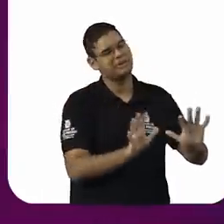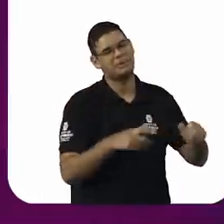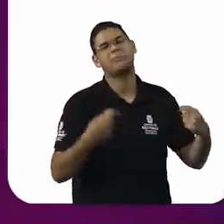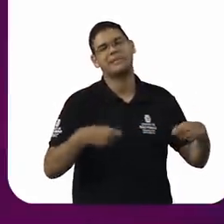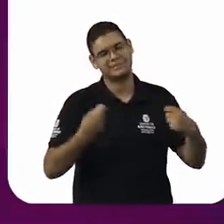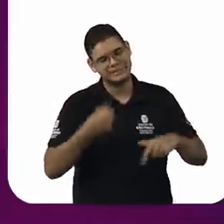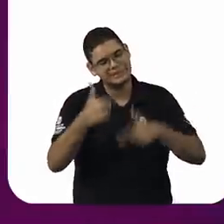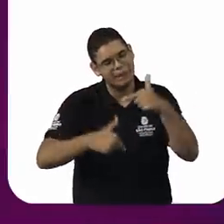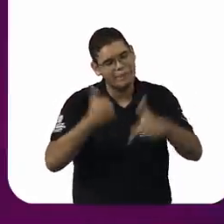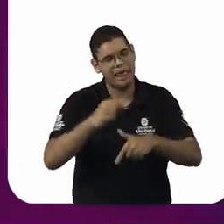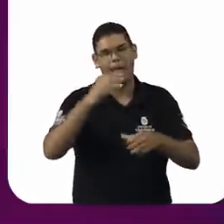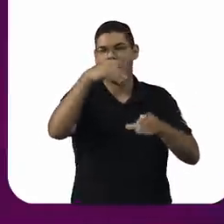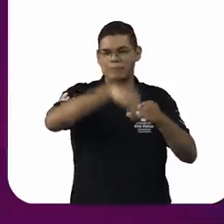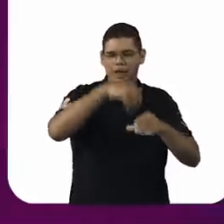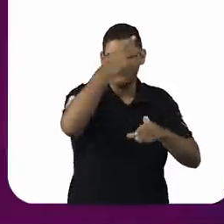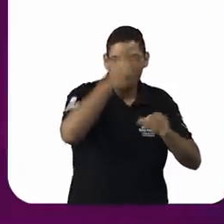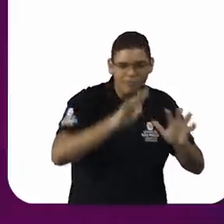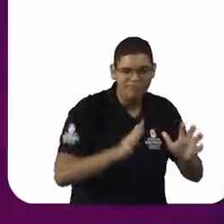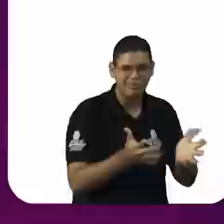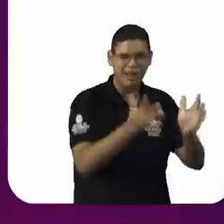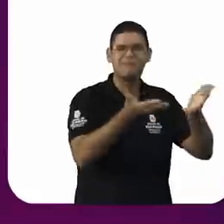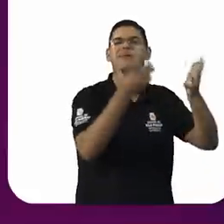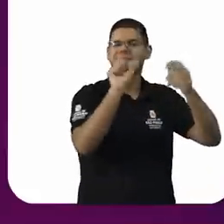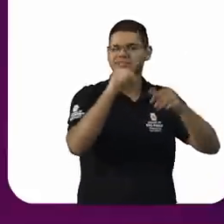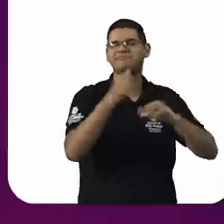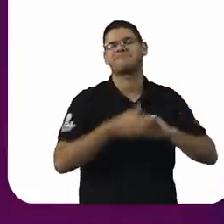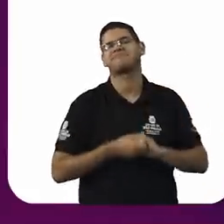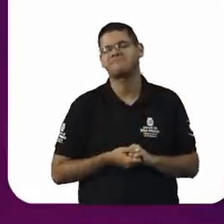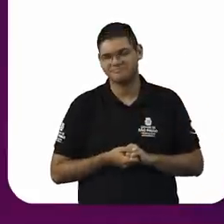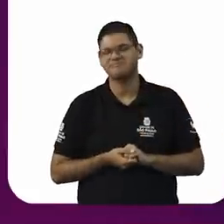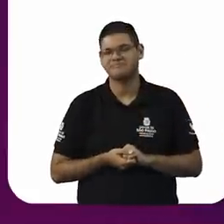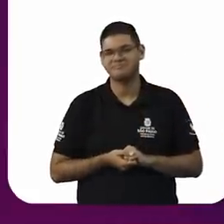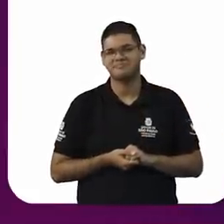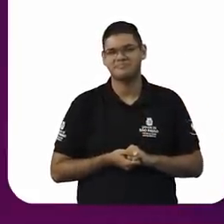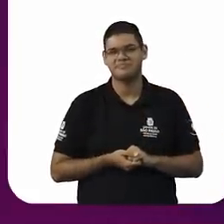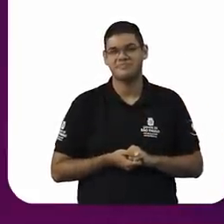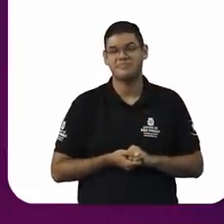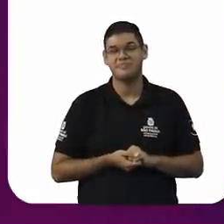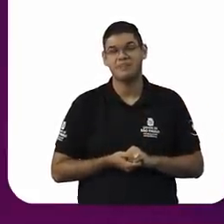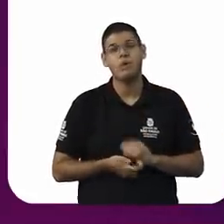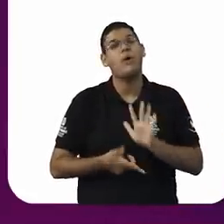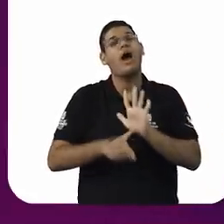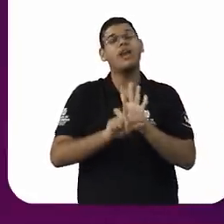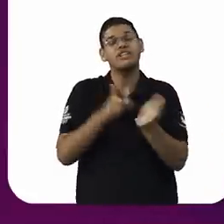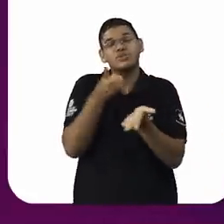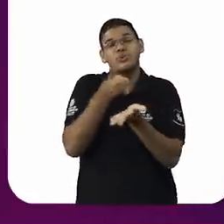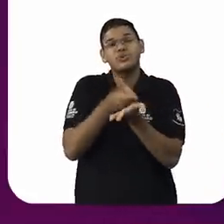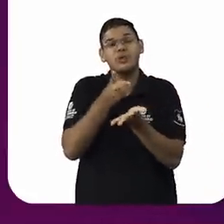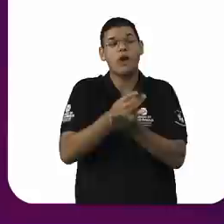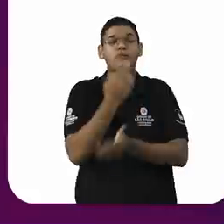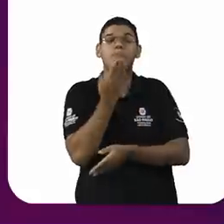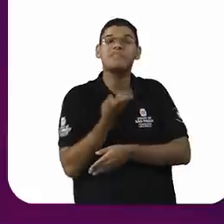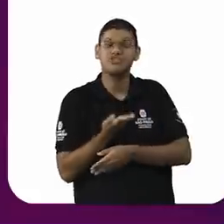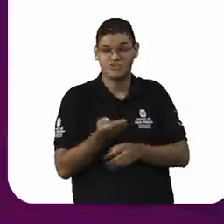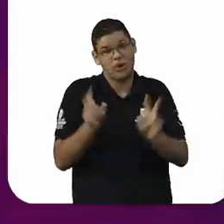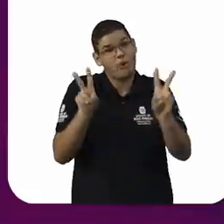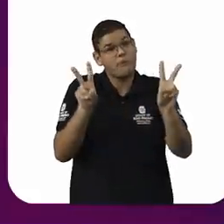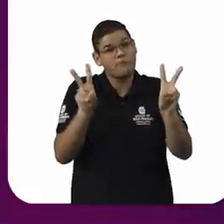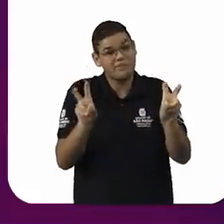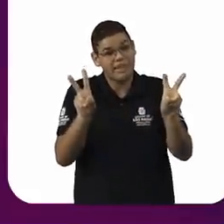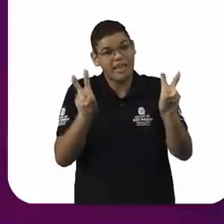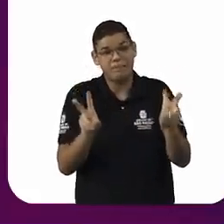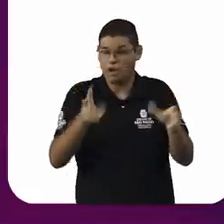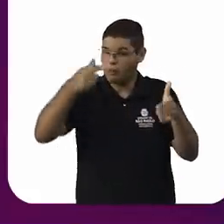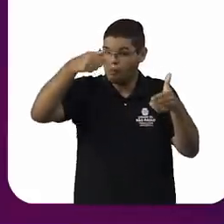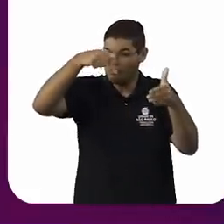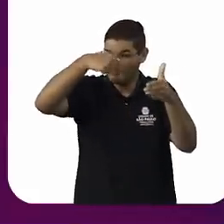Agora, antes da gente continuar, eu vou pedir para vocês se aprofundarem nesses temas, mas eu preciso passar um recado